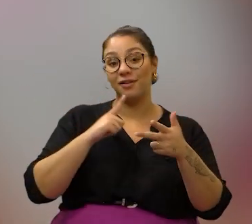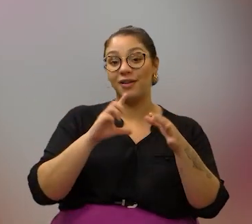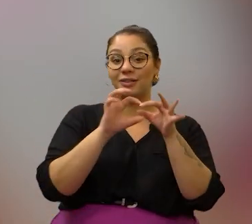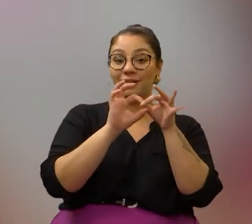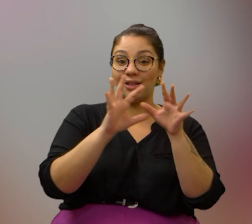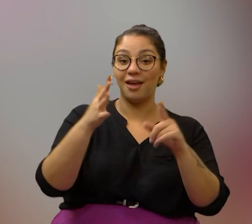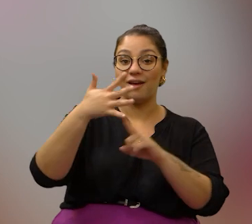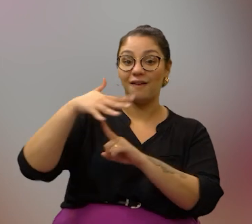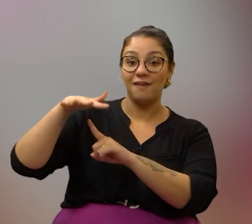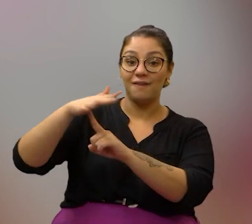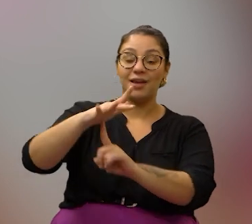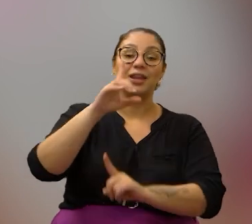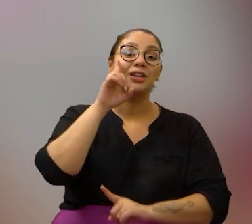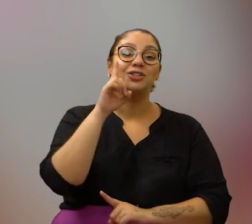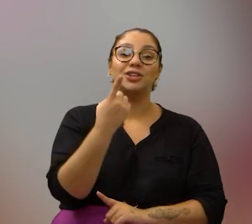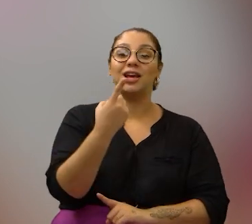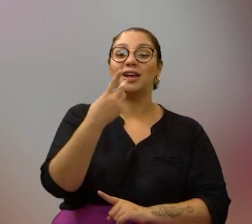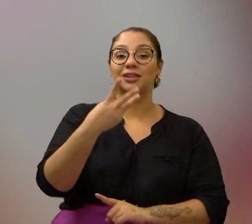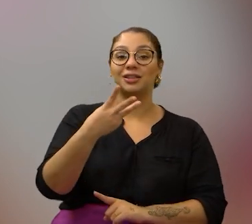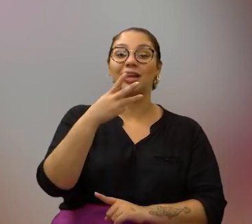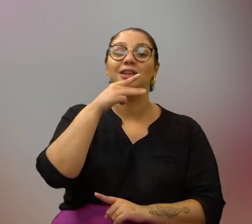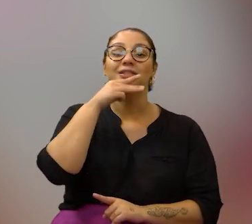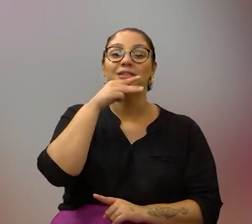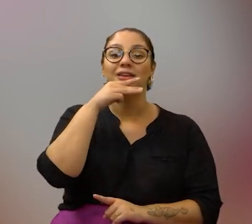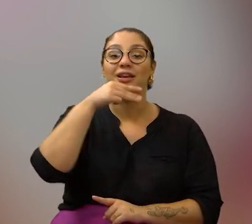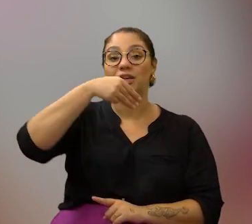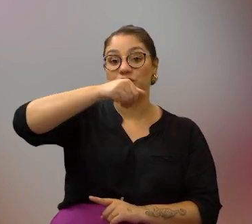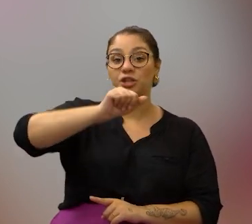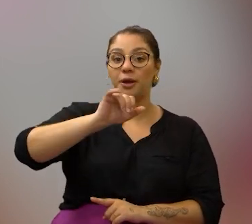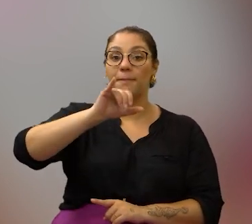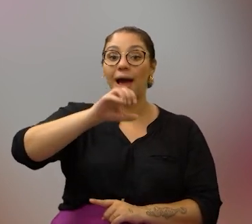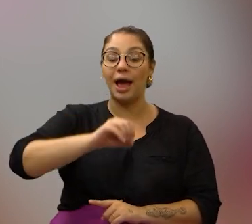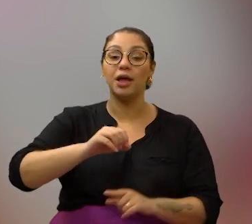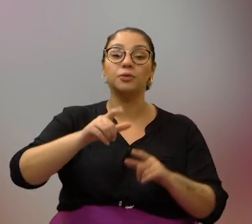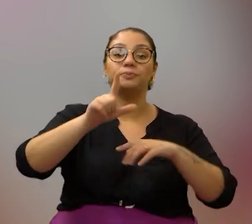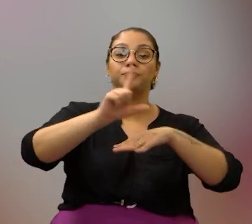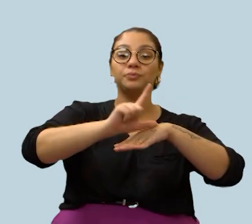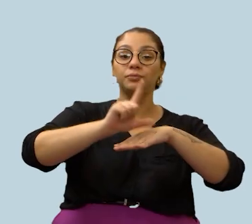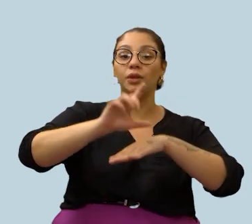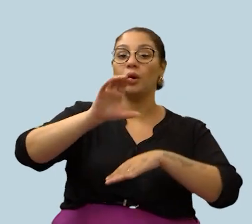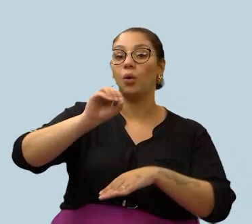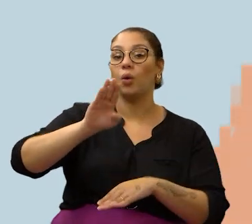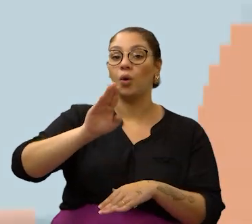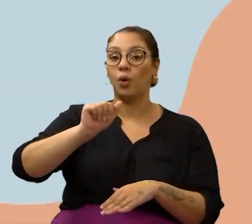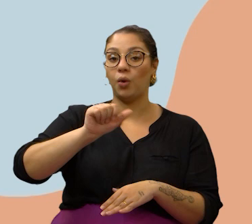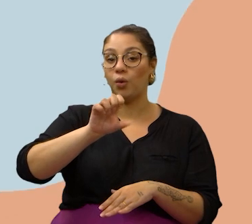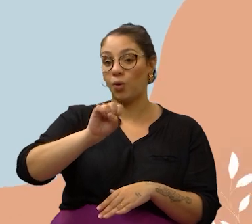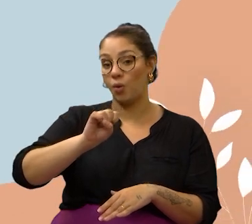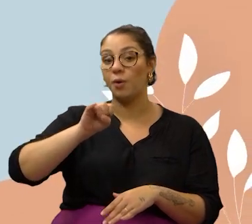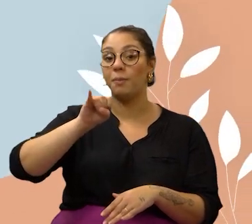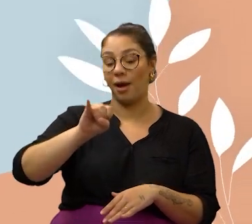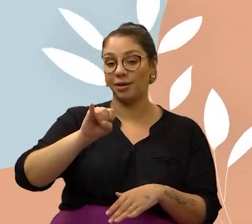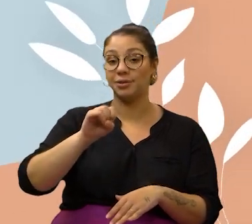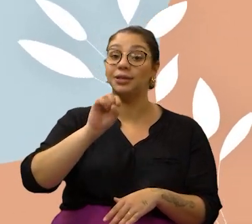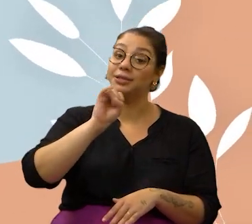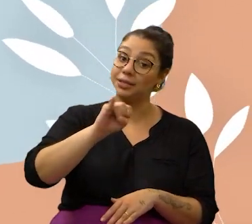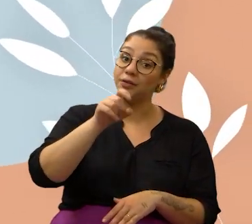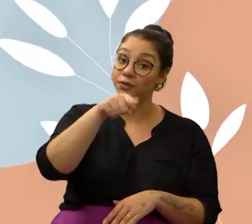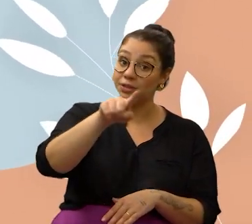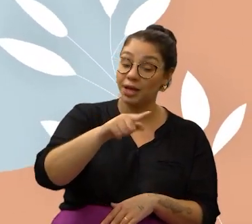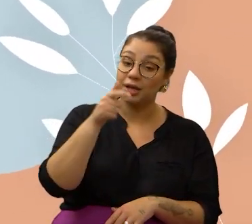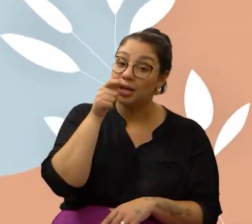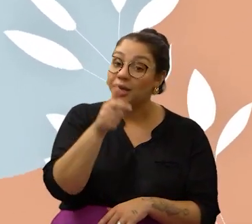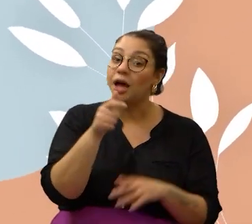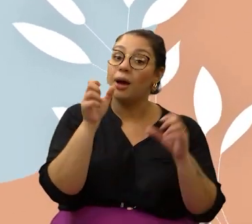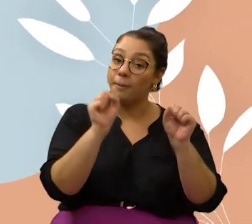super lar, com duas crianças que o adoram. Notícia maravilhosa. Estes animais estarão na feirinha